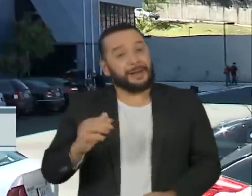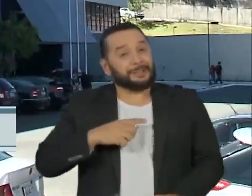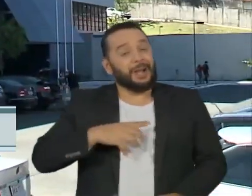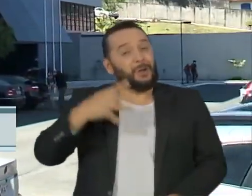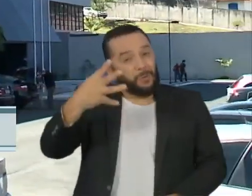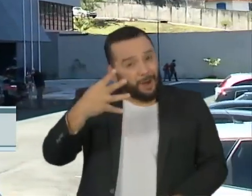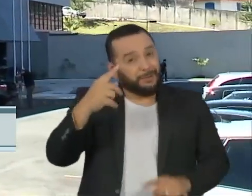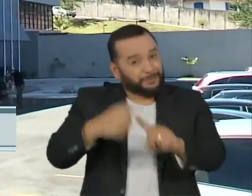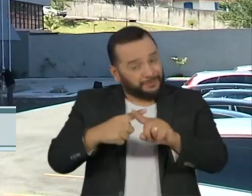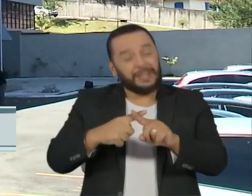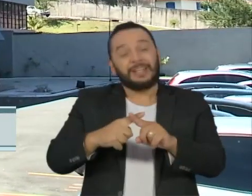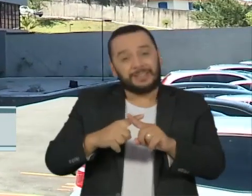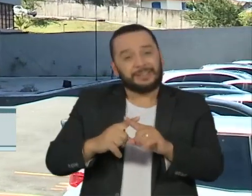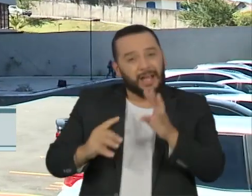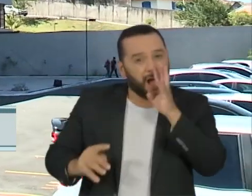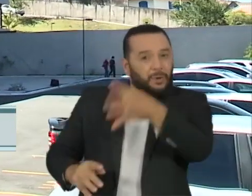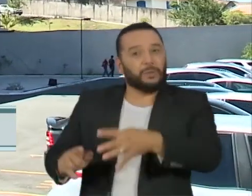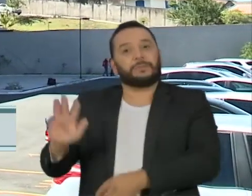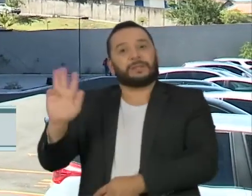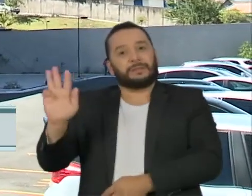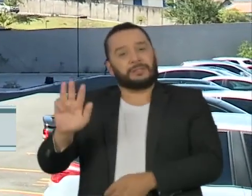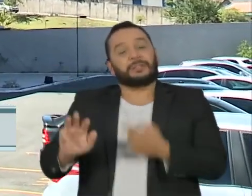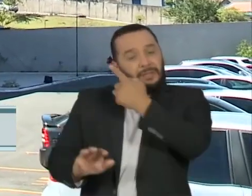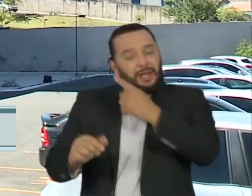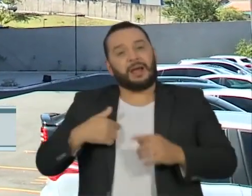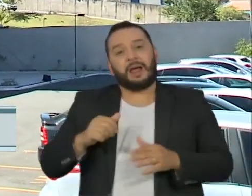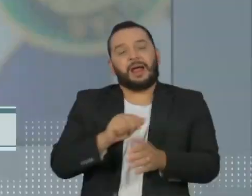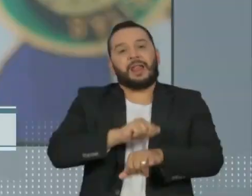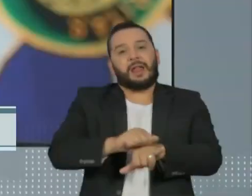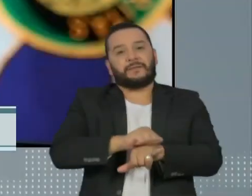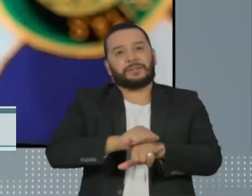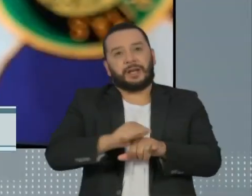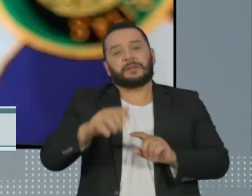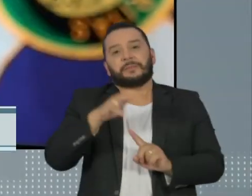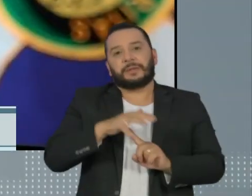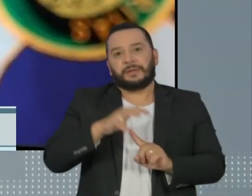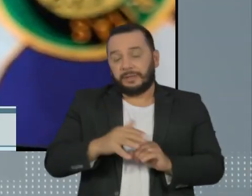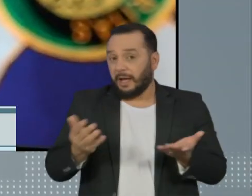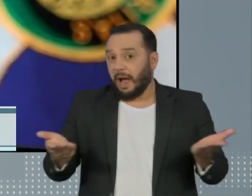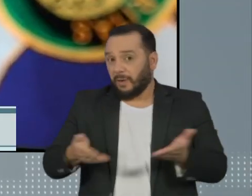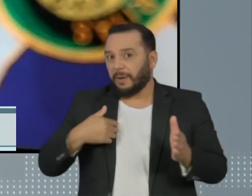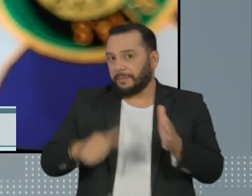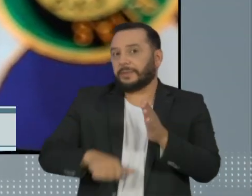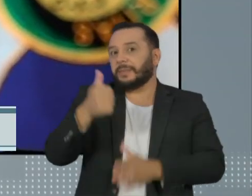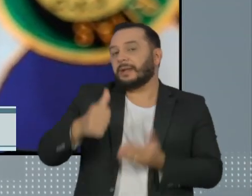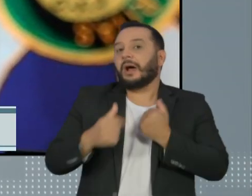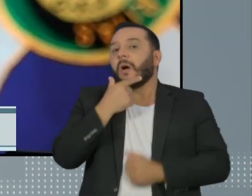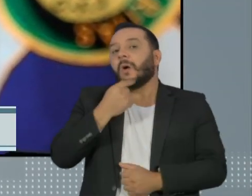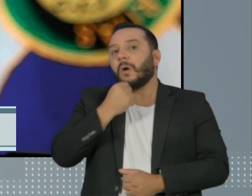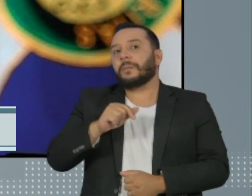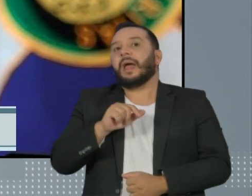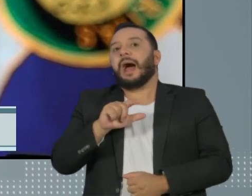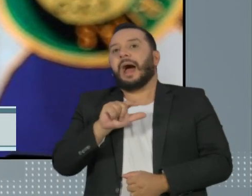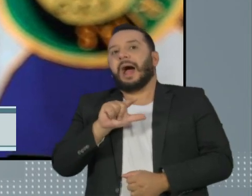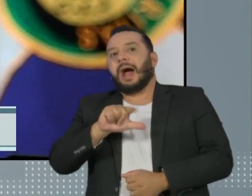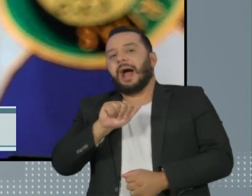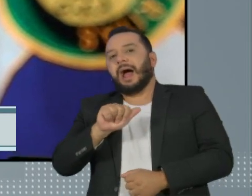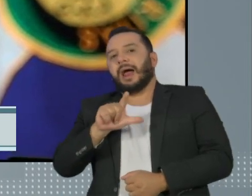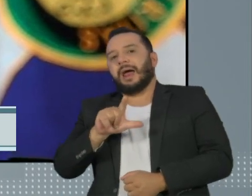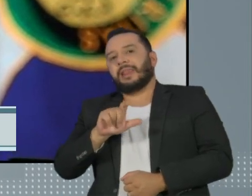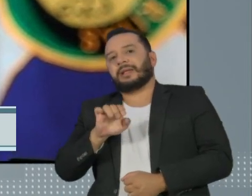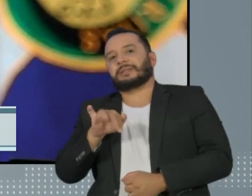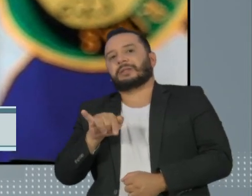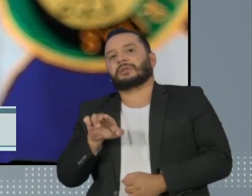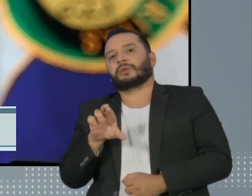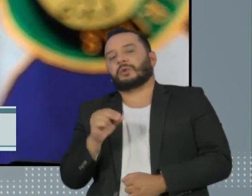-presidente apresentada pela Lava Jato, no Paraná, e a primeira desde que Alessandro Oliveira assumiu a posição de Deltan Dallagnol como novo